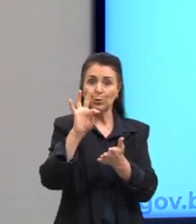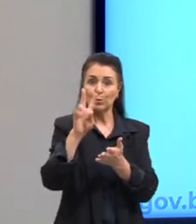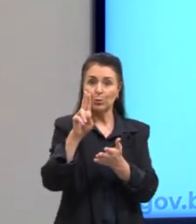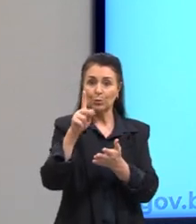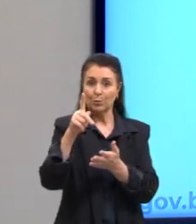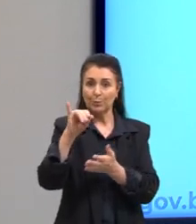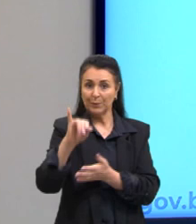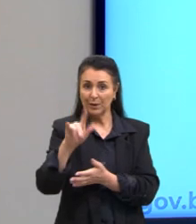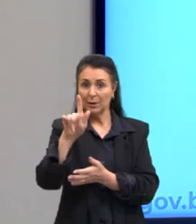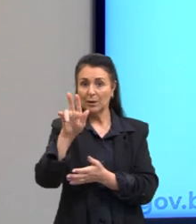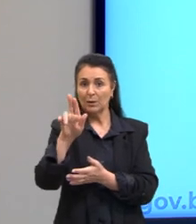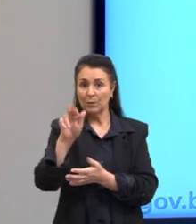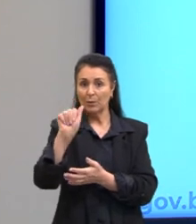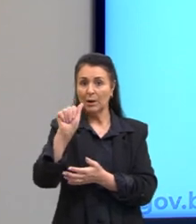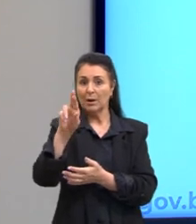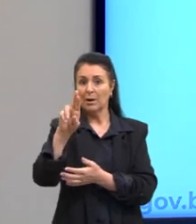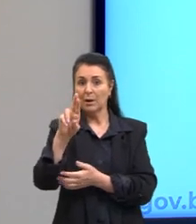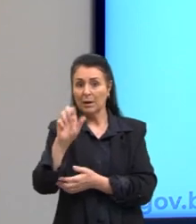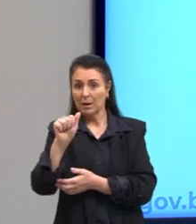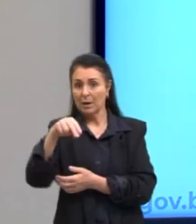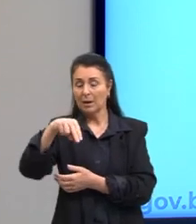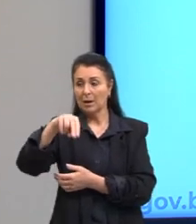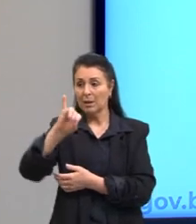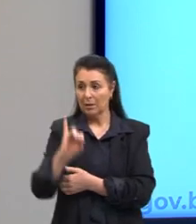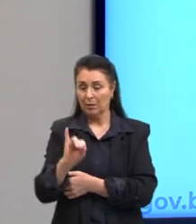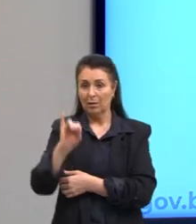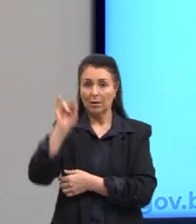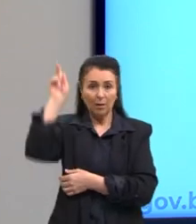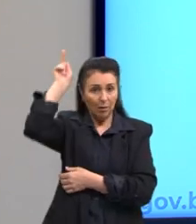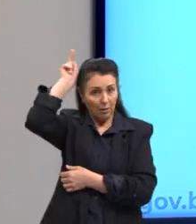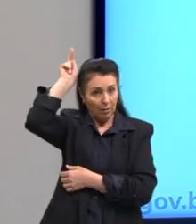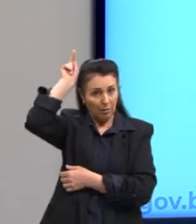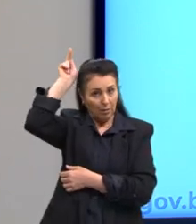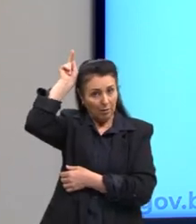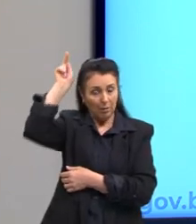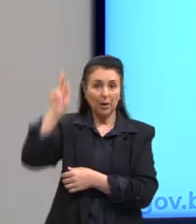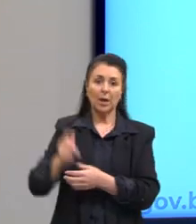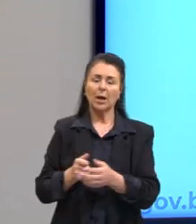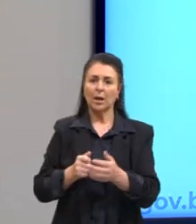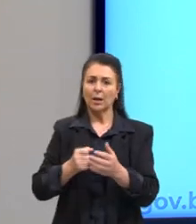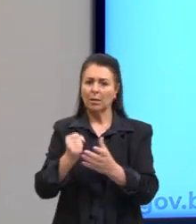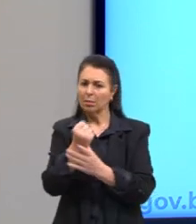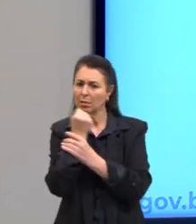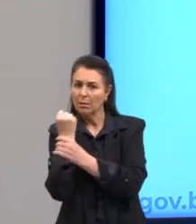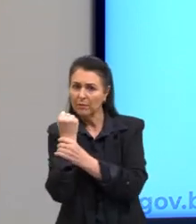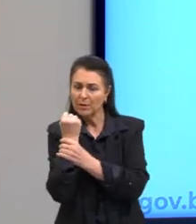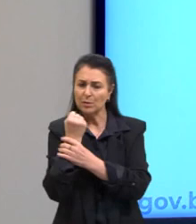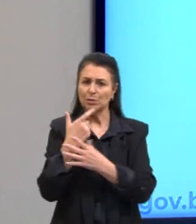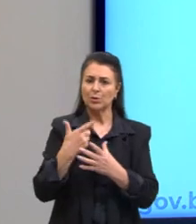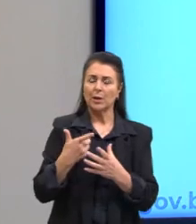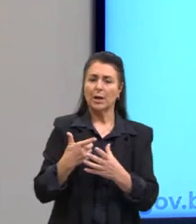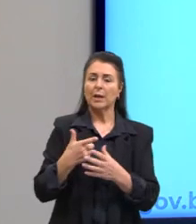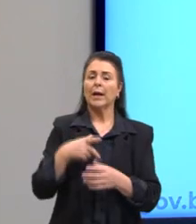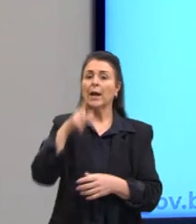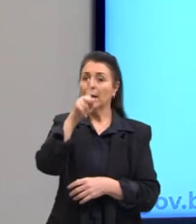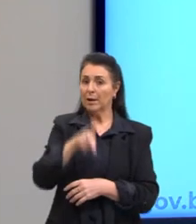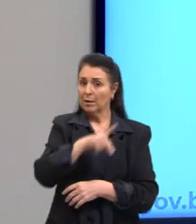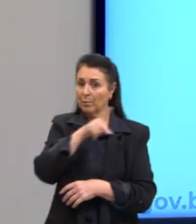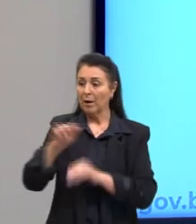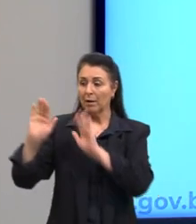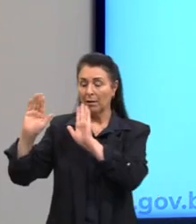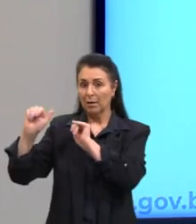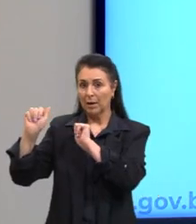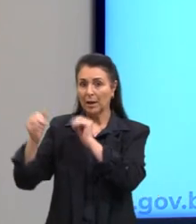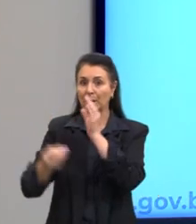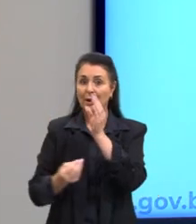Então, ele conseguiu, ele defendia o indígena que aqui estava. Então, ele era um padre jesuíto espanhol e um dos fundadores